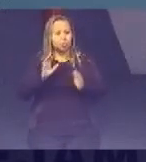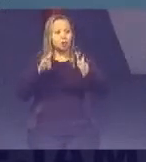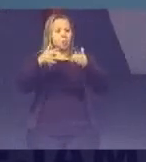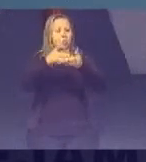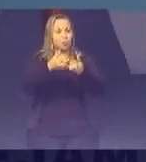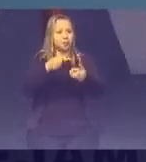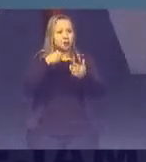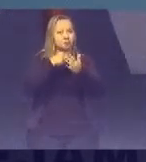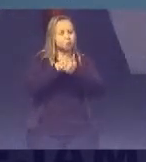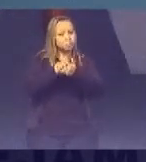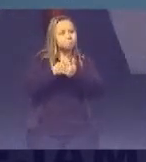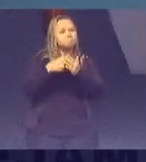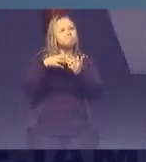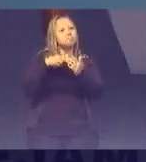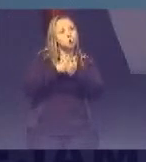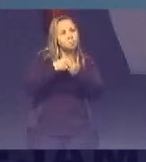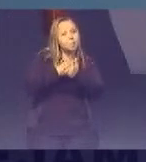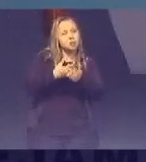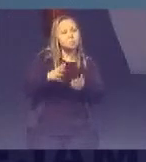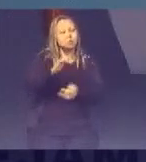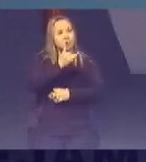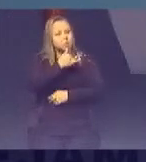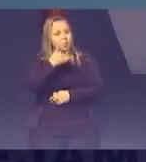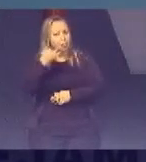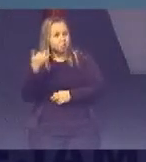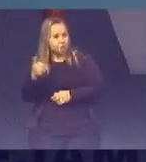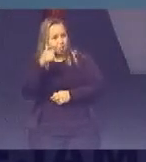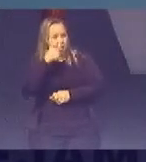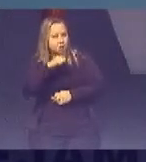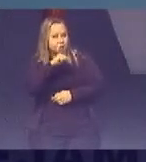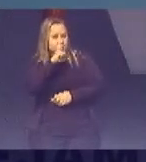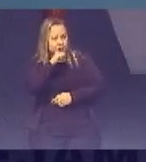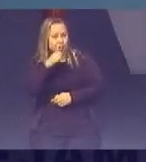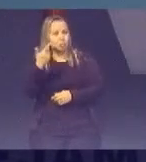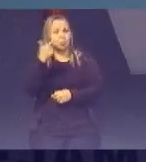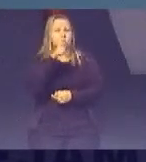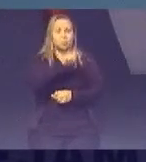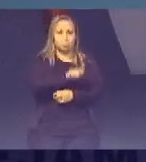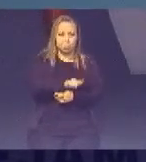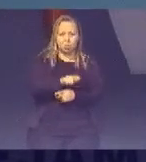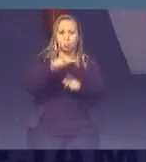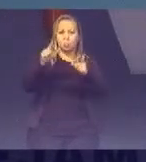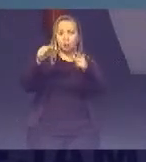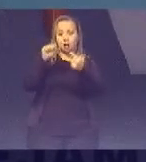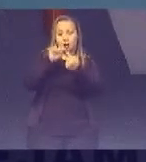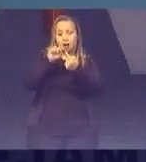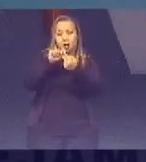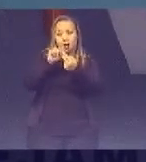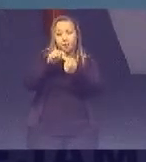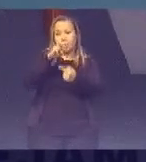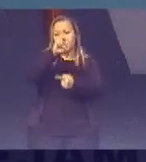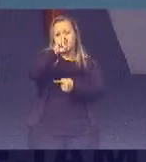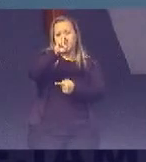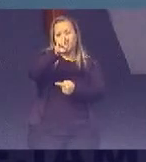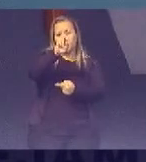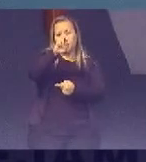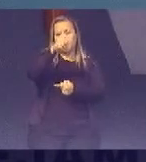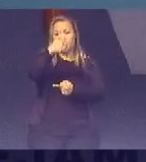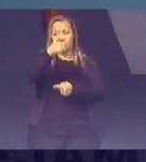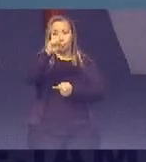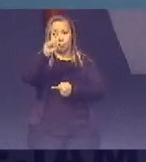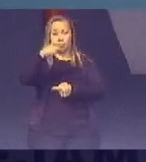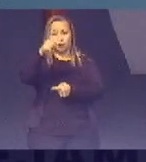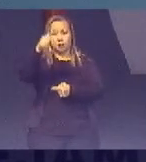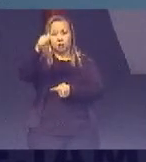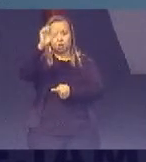combate A mortalidade Materna Já havia Assumido A meta De redução De 51,7%